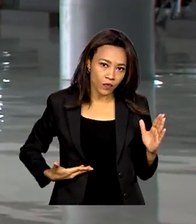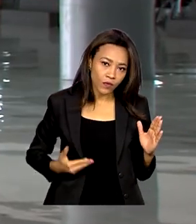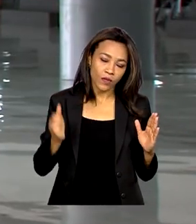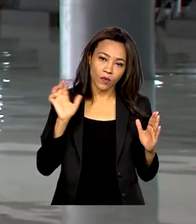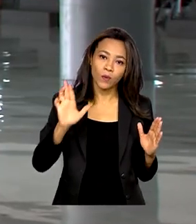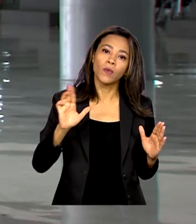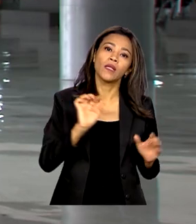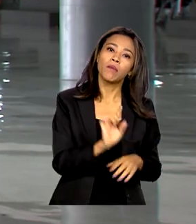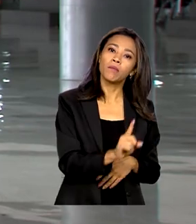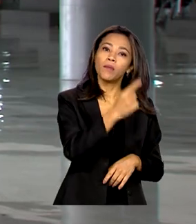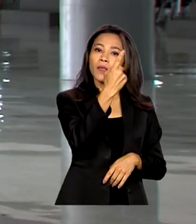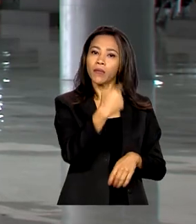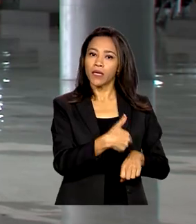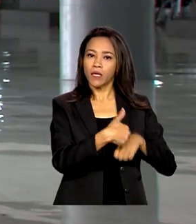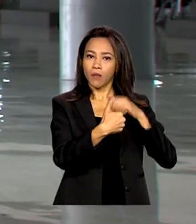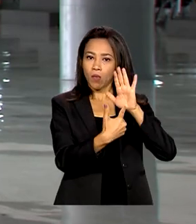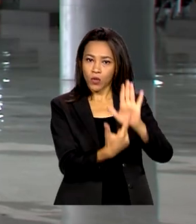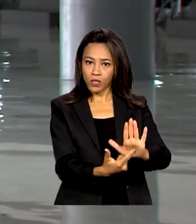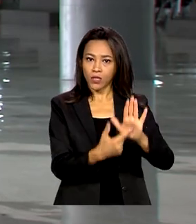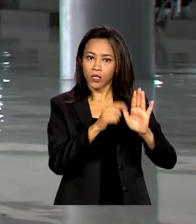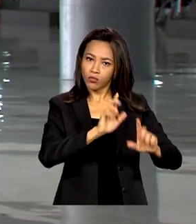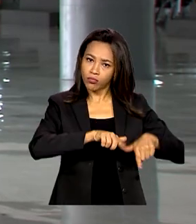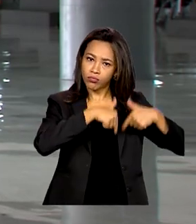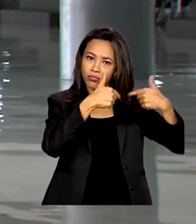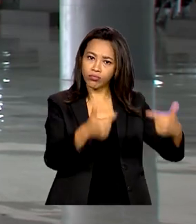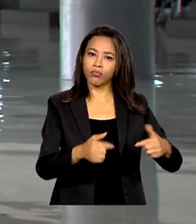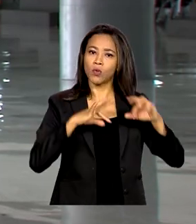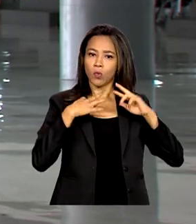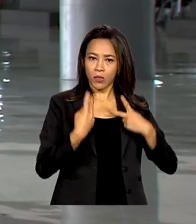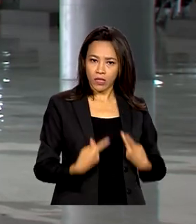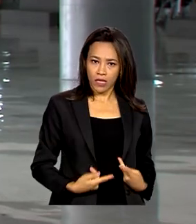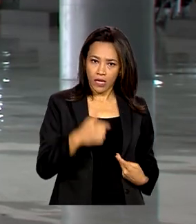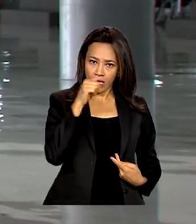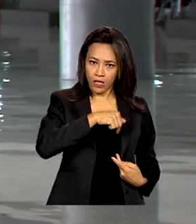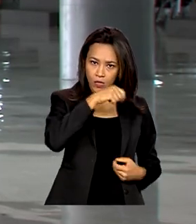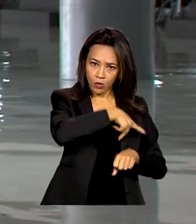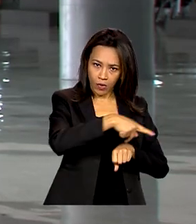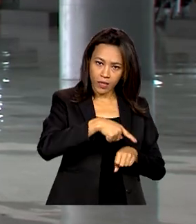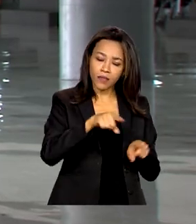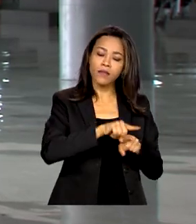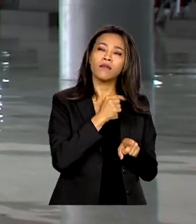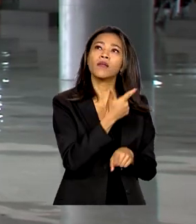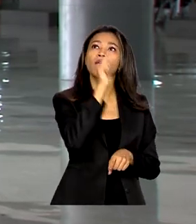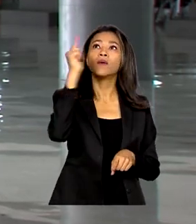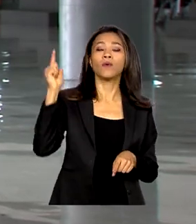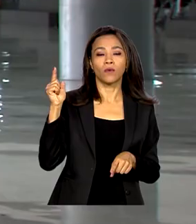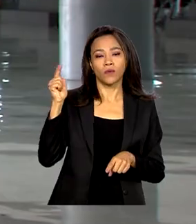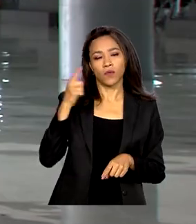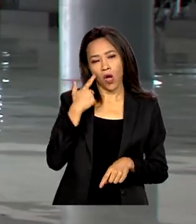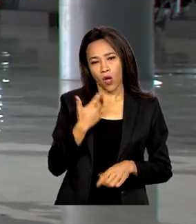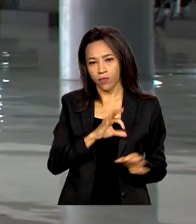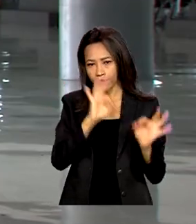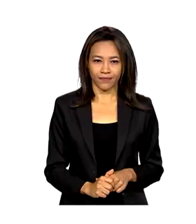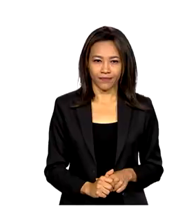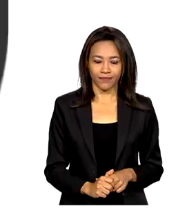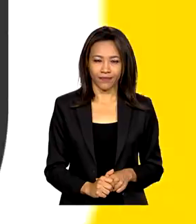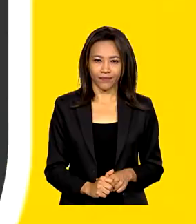primeira reportagem, as ações humanitárias realizadas aqui no país e também em outros países. Confira.